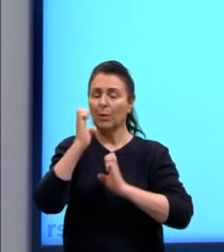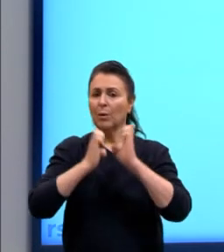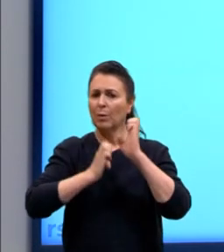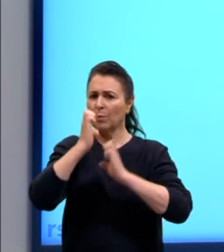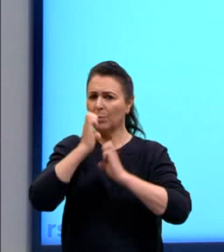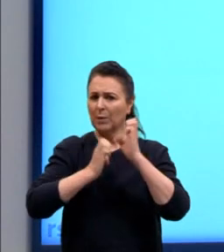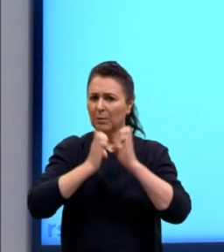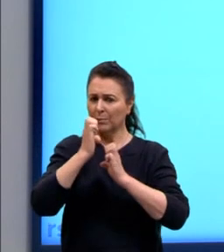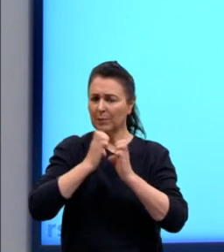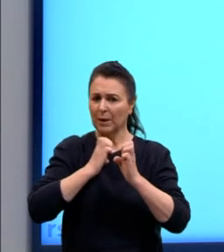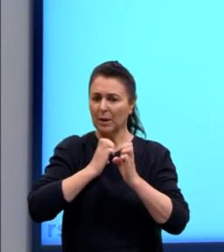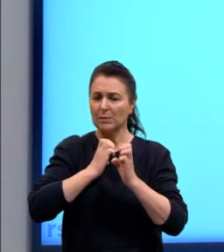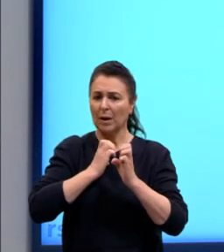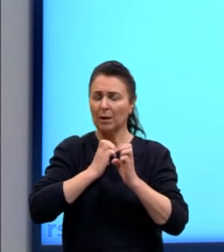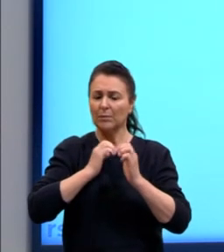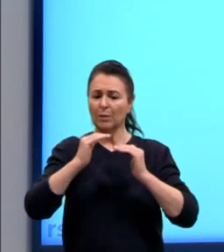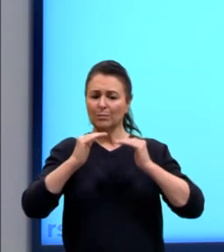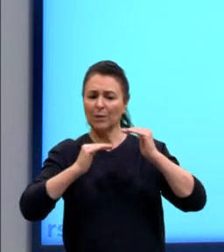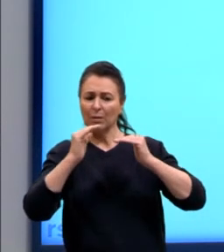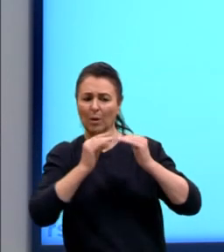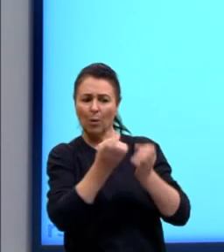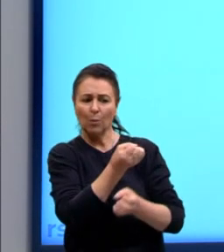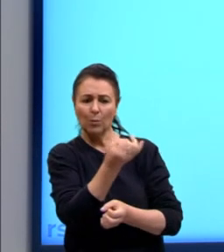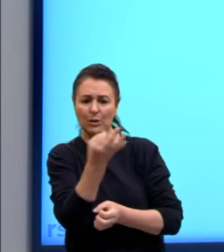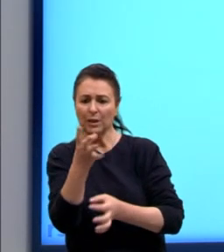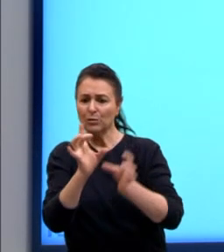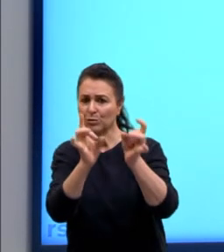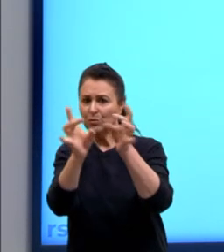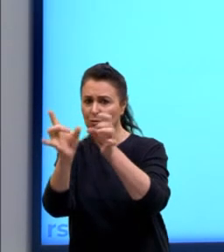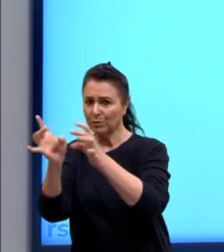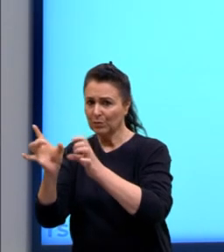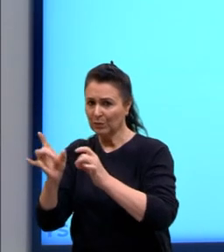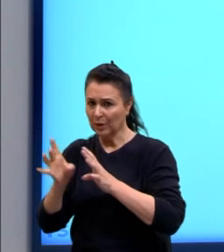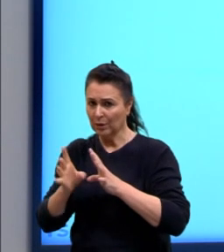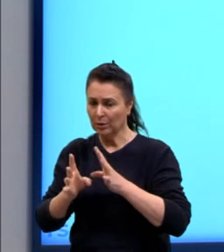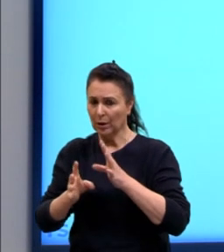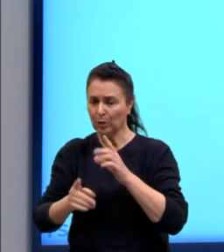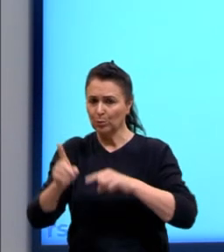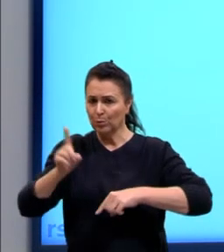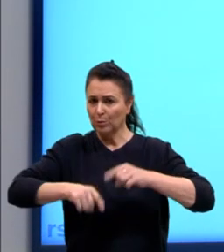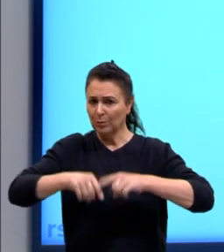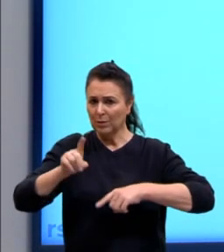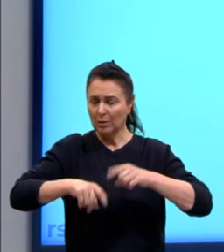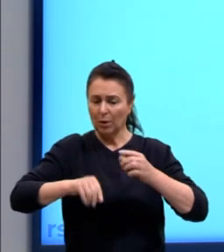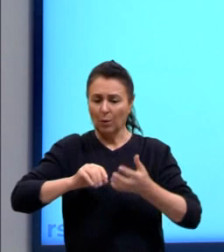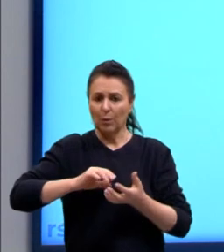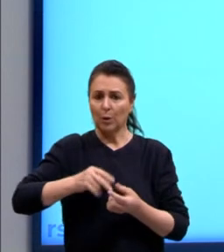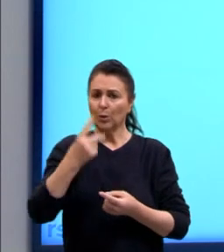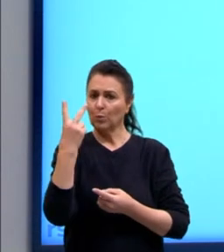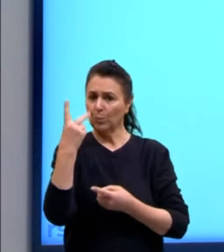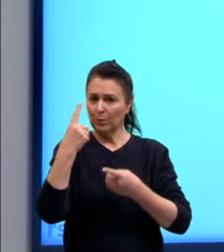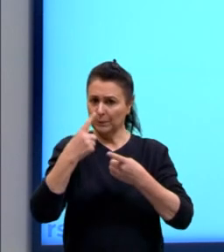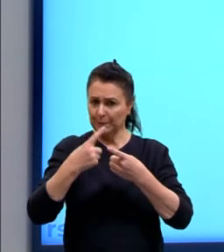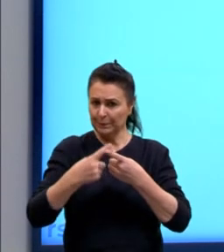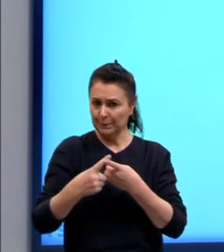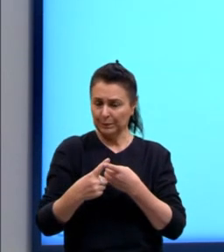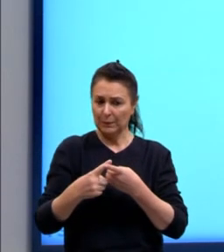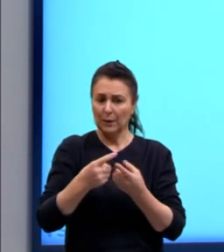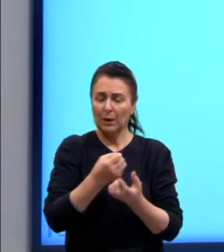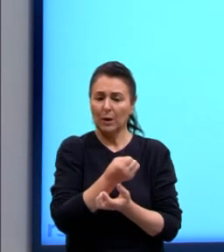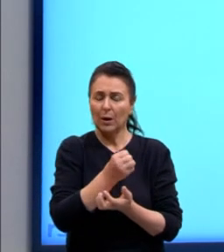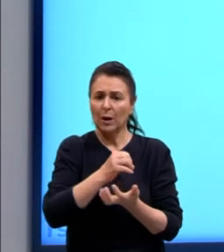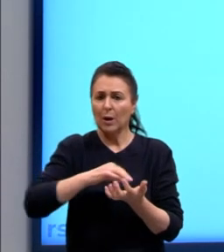divide o balanço anual de vendas de seus produtos em duas partes, calculando o número de vendas dos produtos